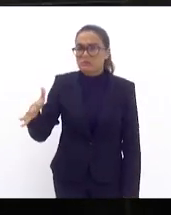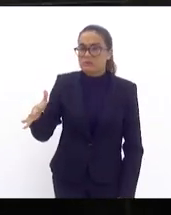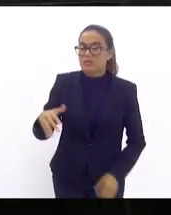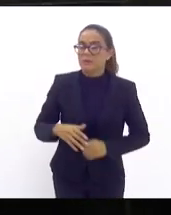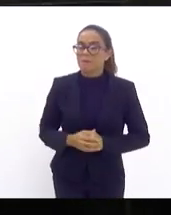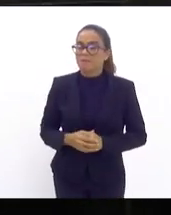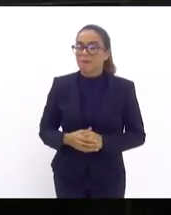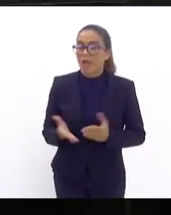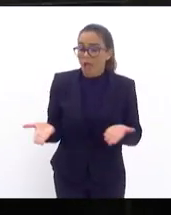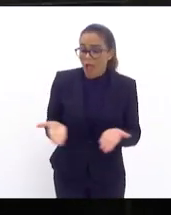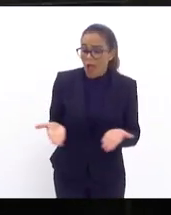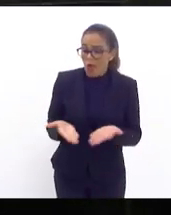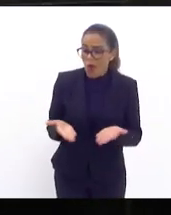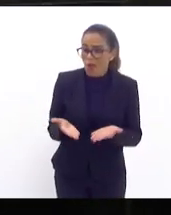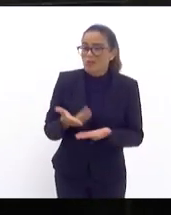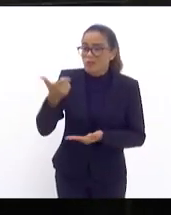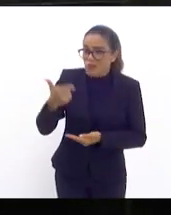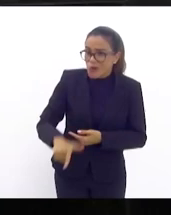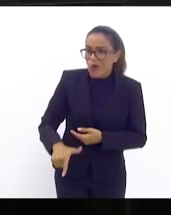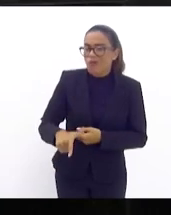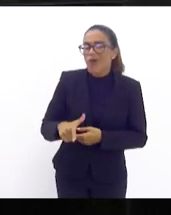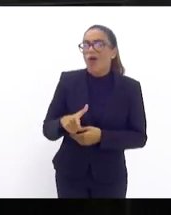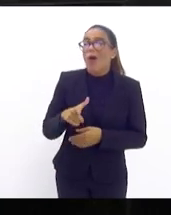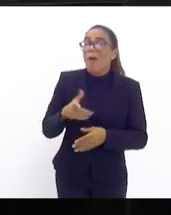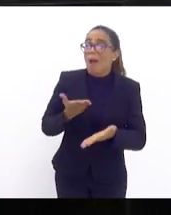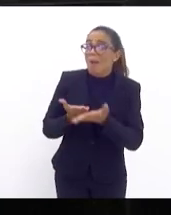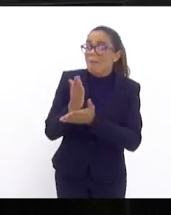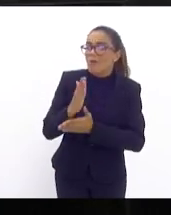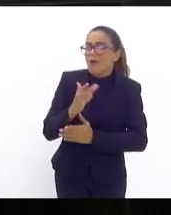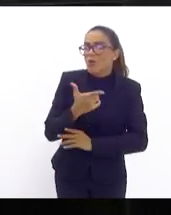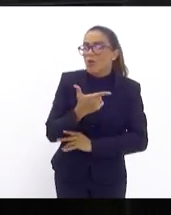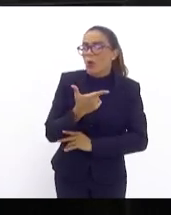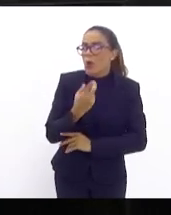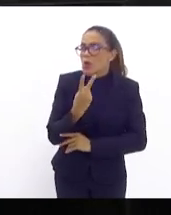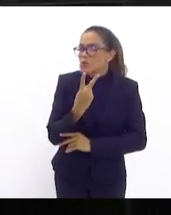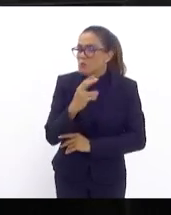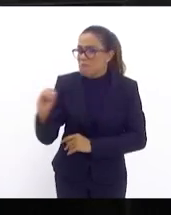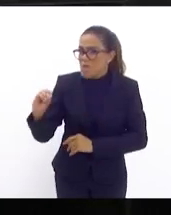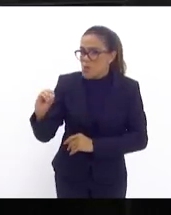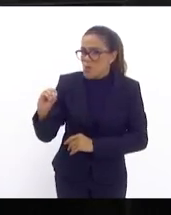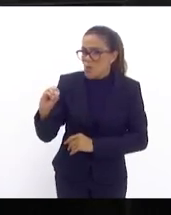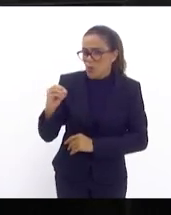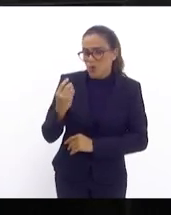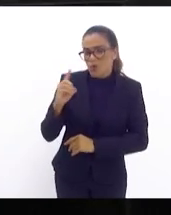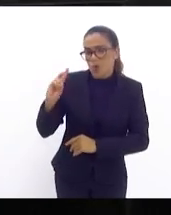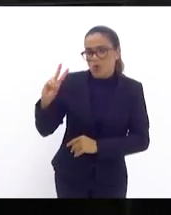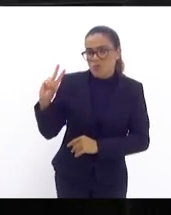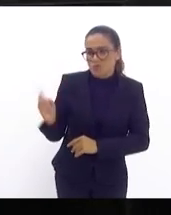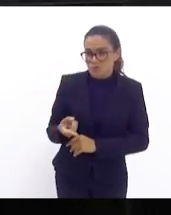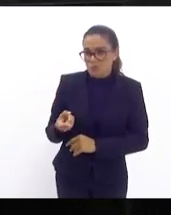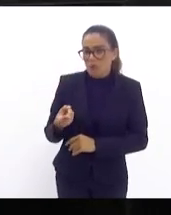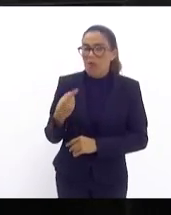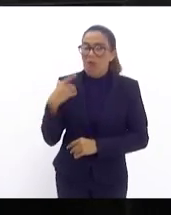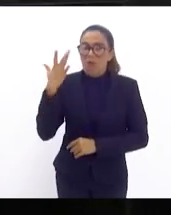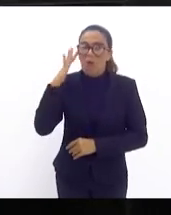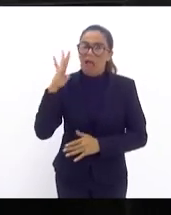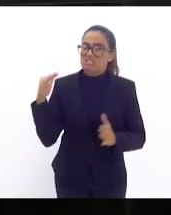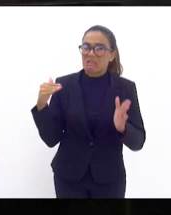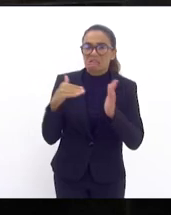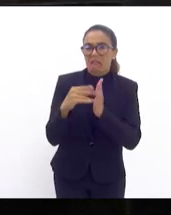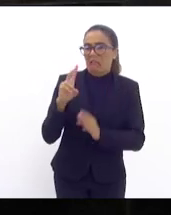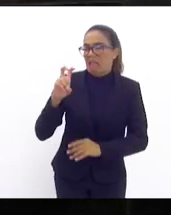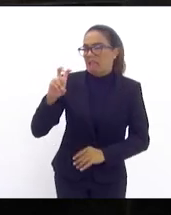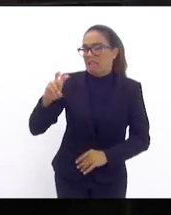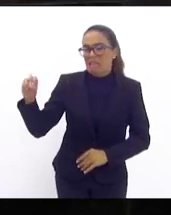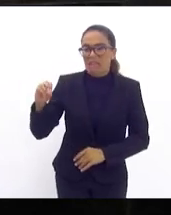agora uma previsão de convocação de 2 mil e eu acredito que não devamos chegar a 500 novos professores tomando